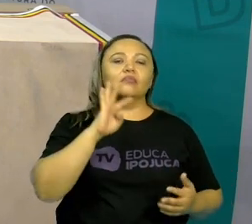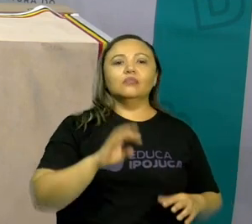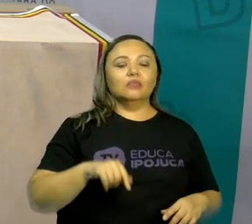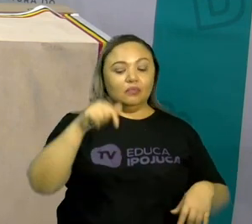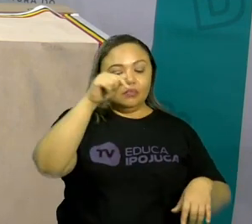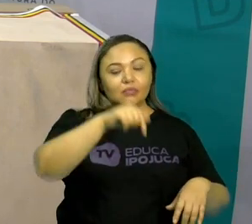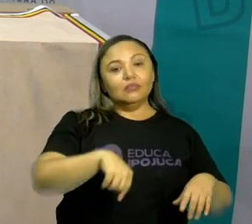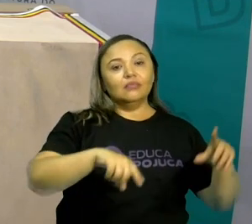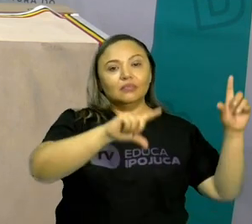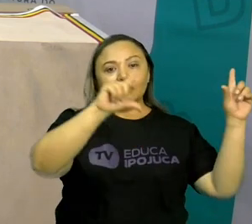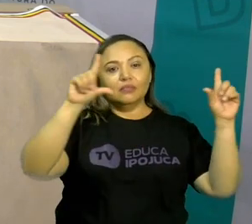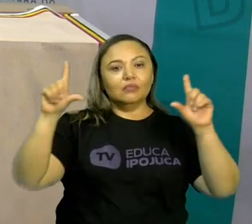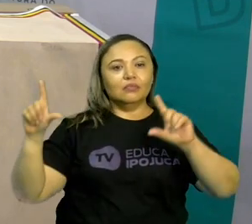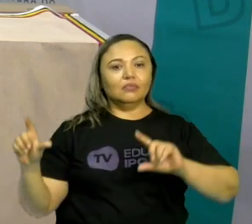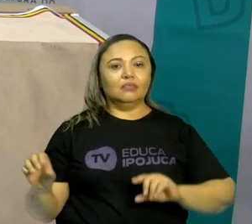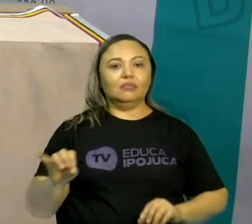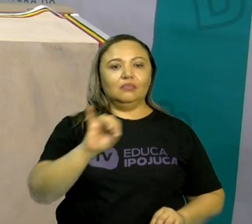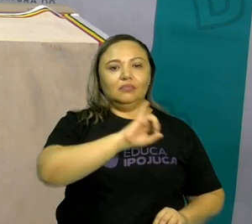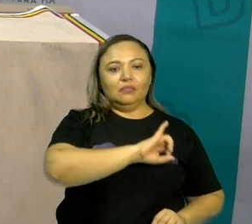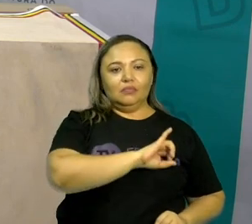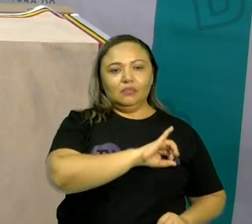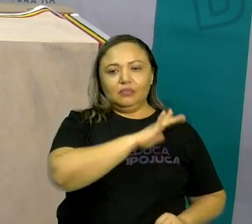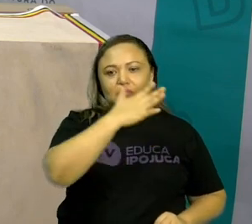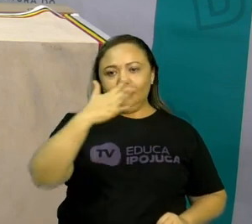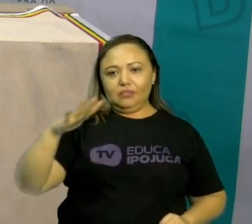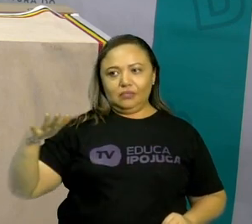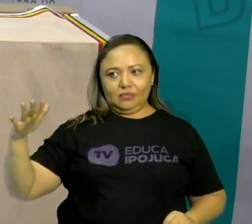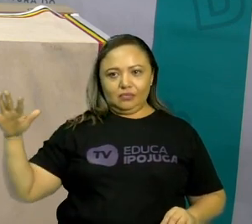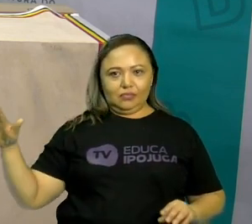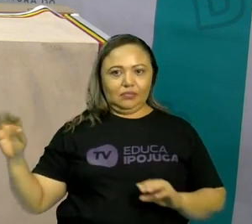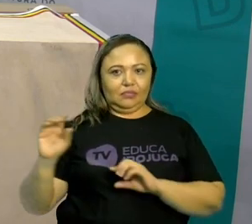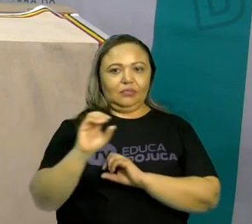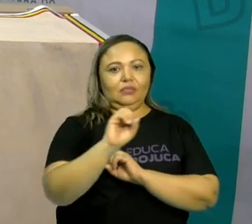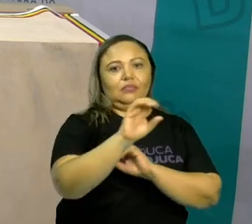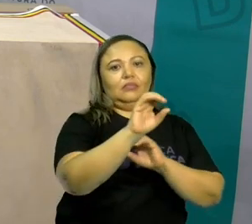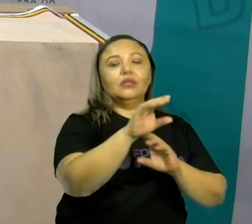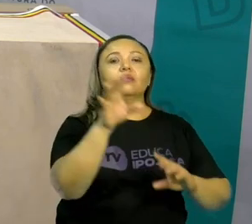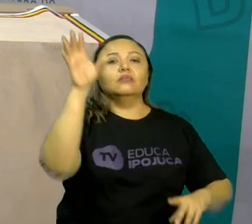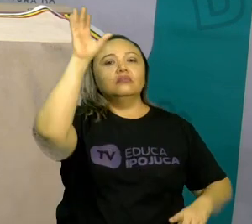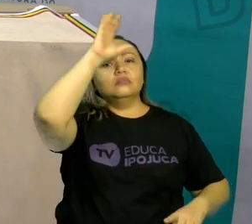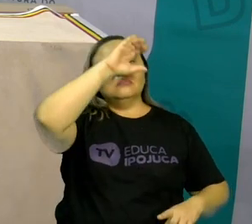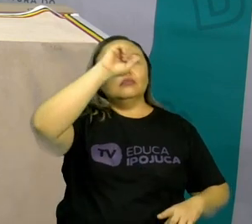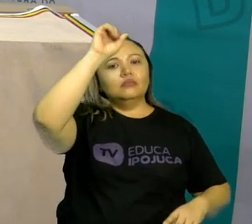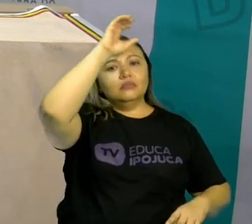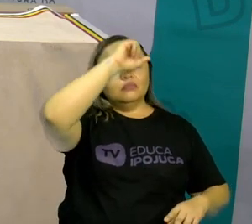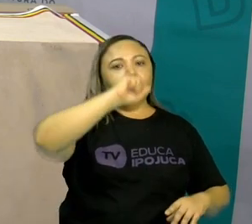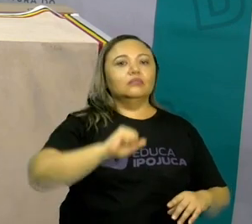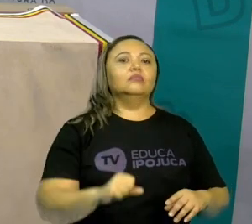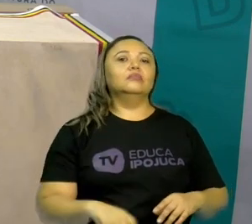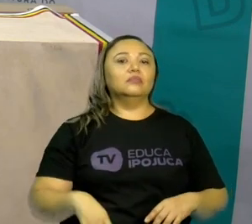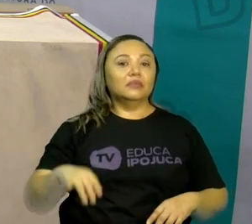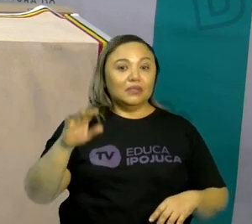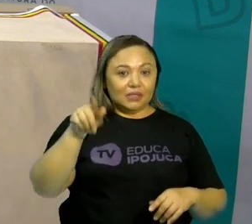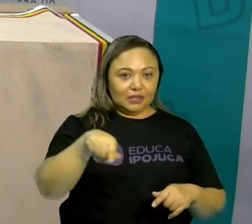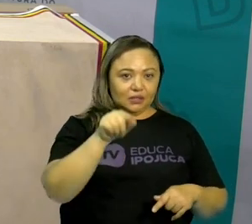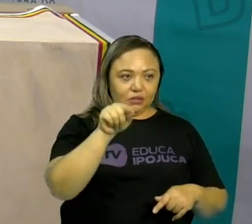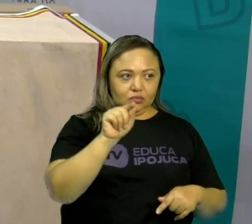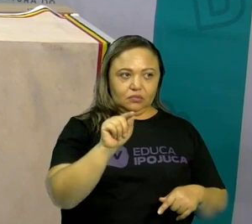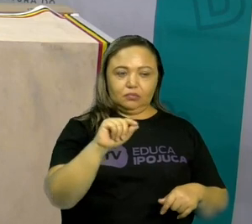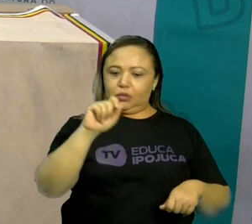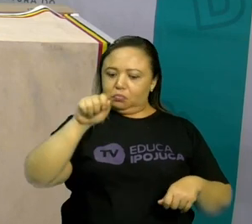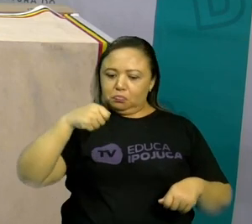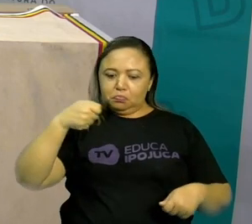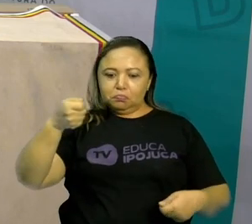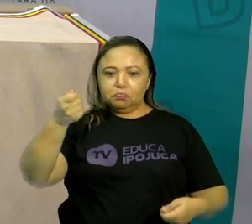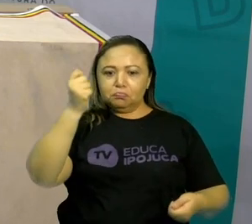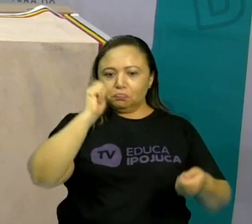e Pojuca. Essa semana a gente vai aprender bastante sobre a nossa identidade.